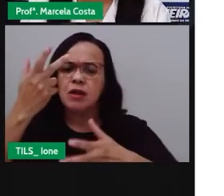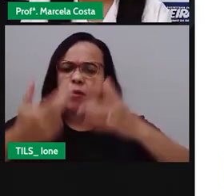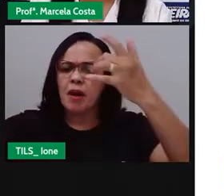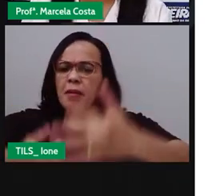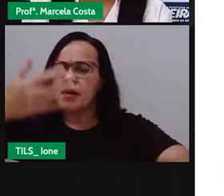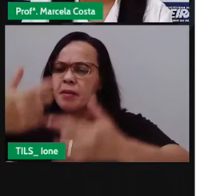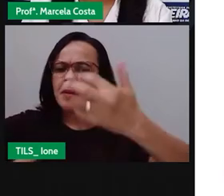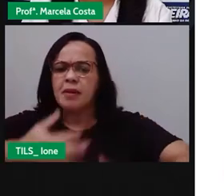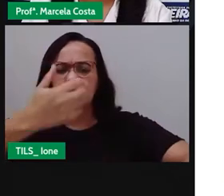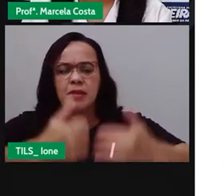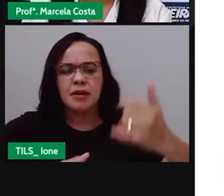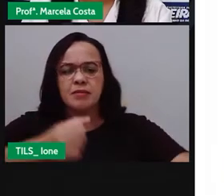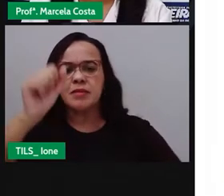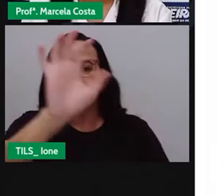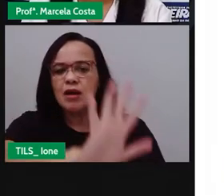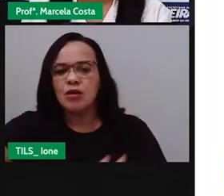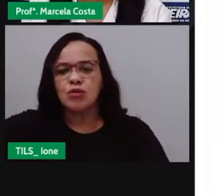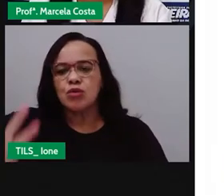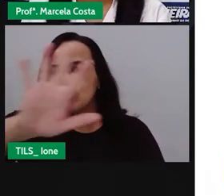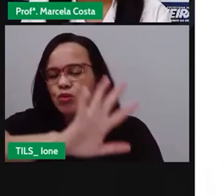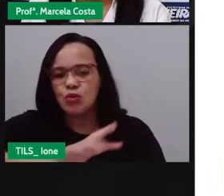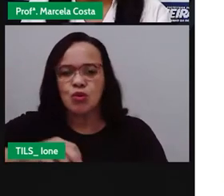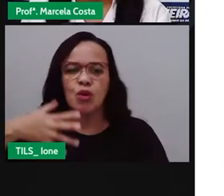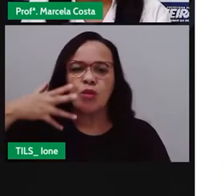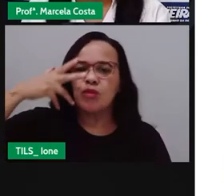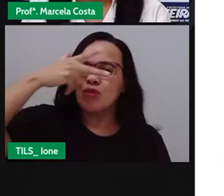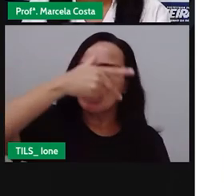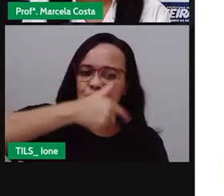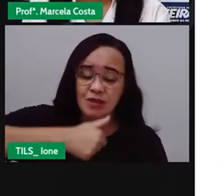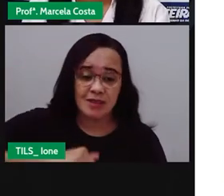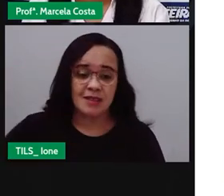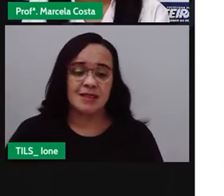belezas as riquezas culturais do lugar.